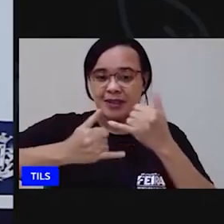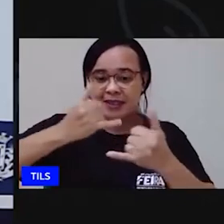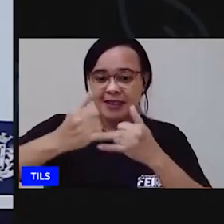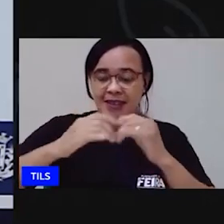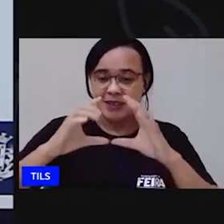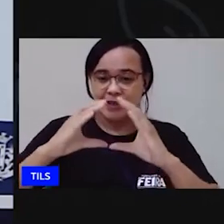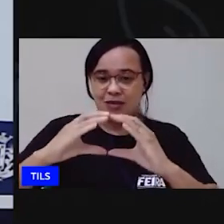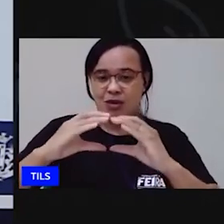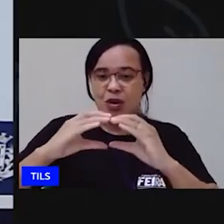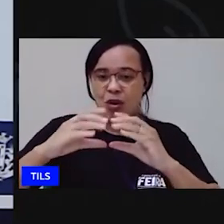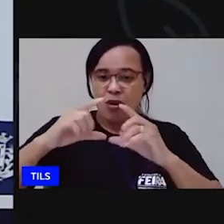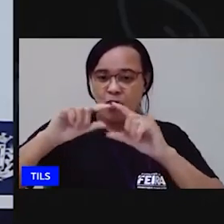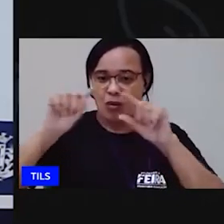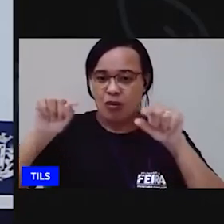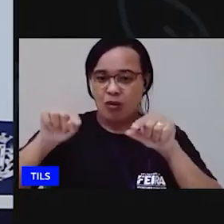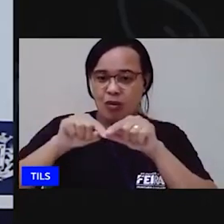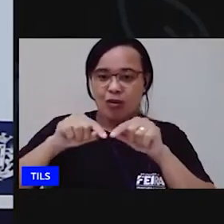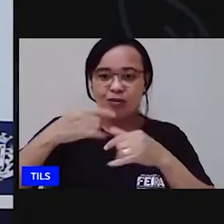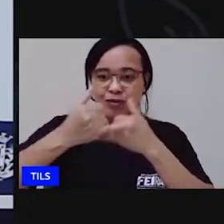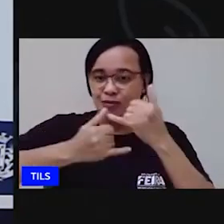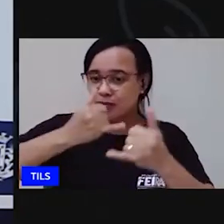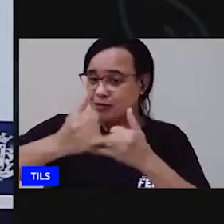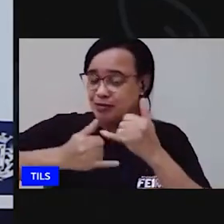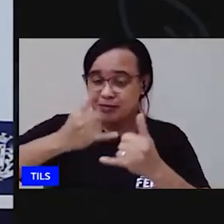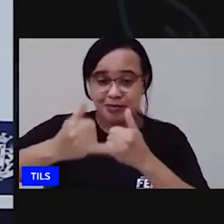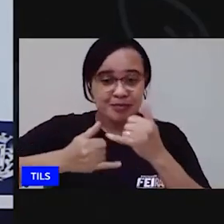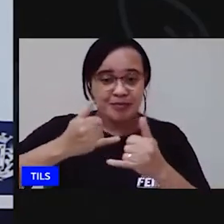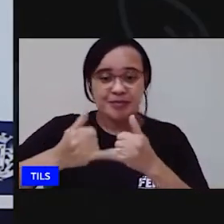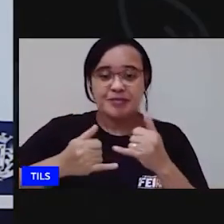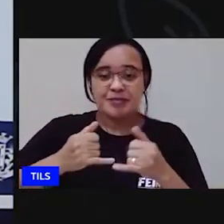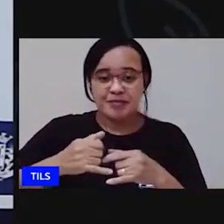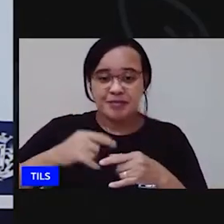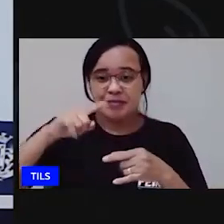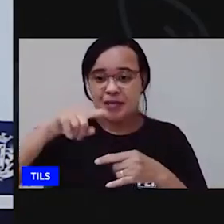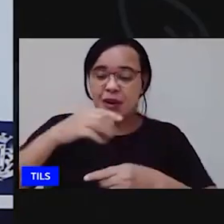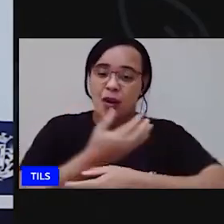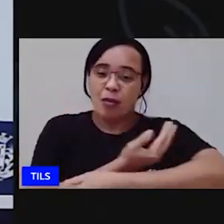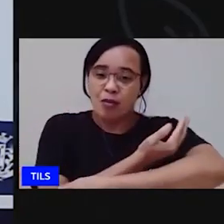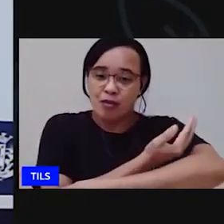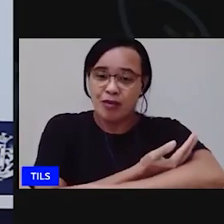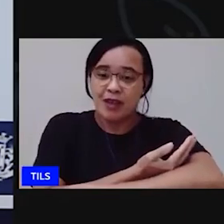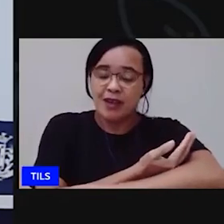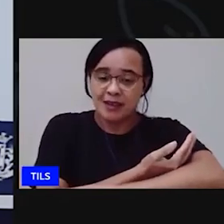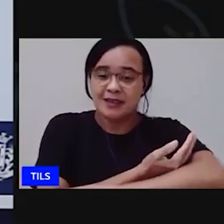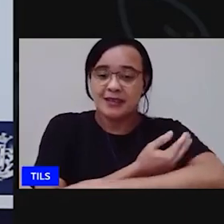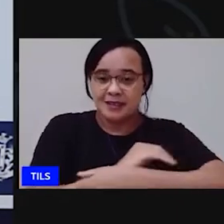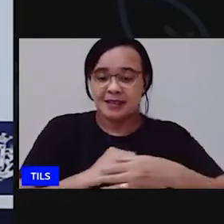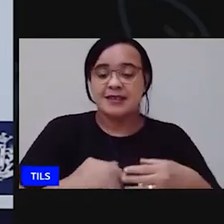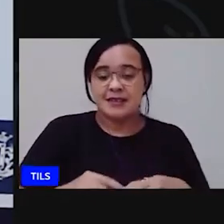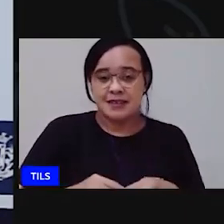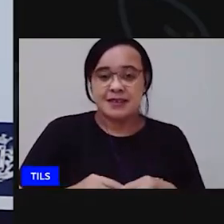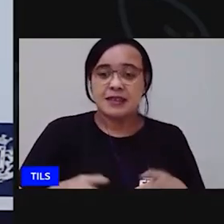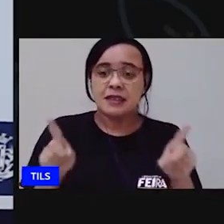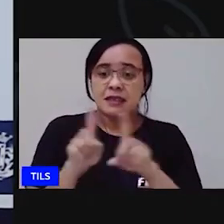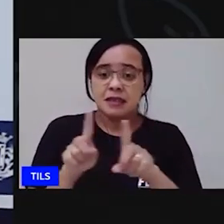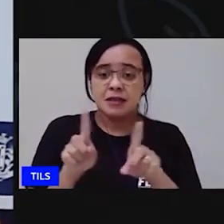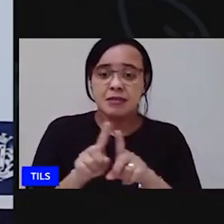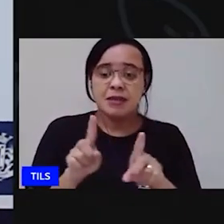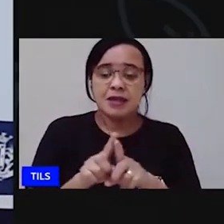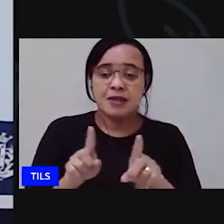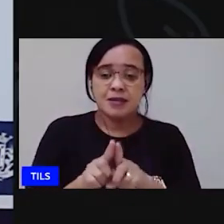um brinquedo tem uma boneca e tem também